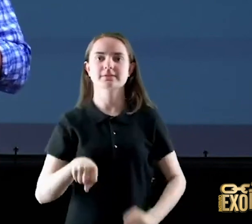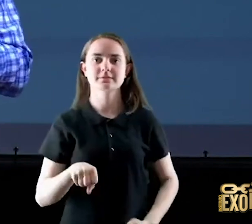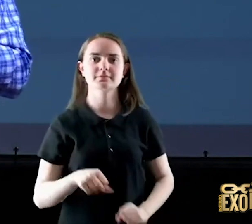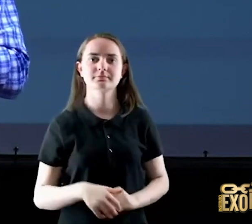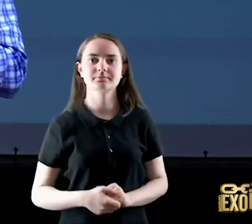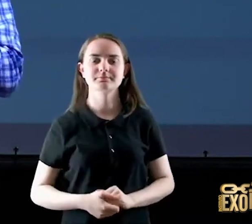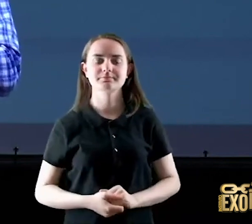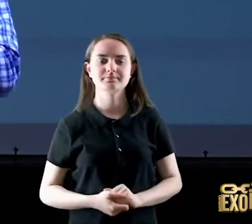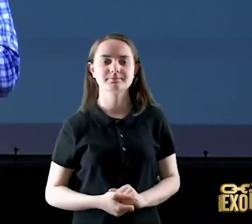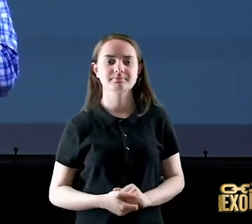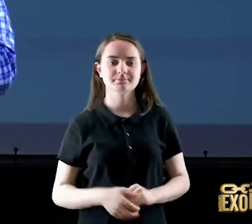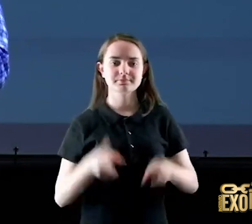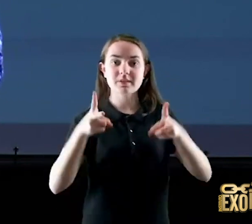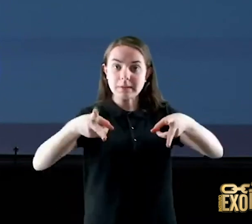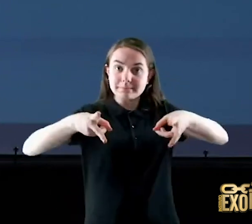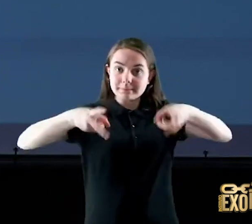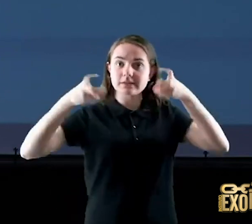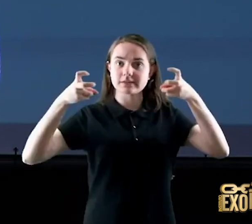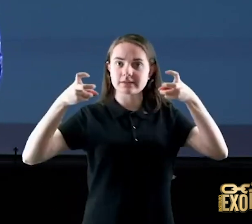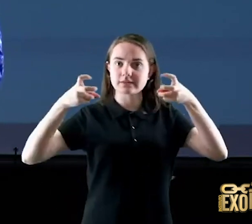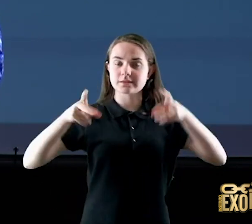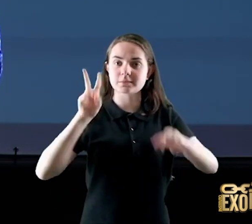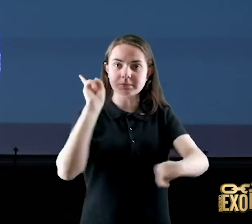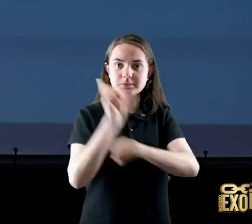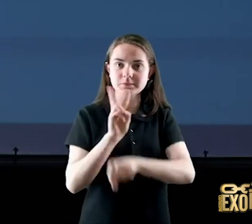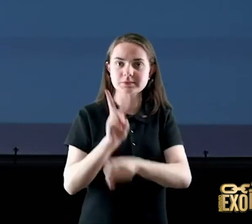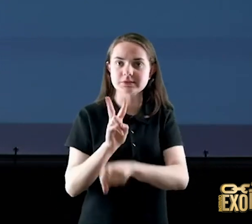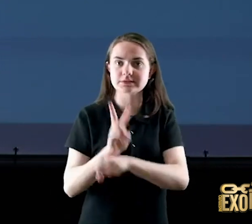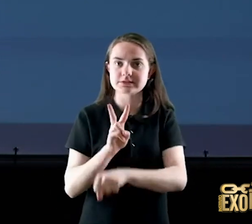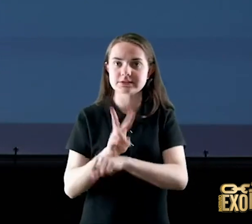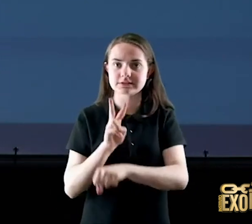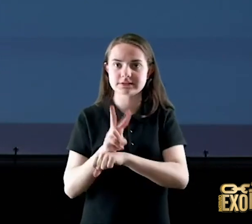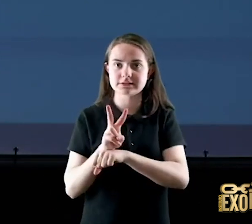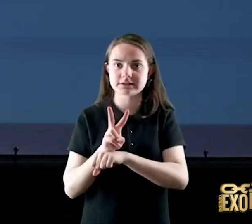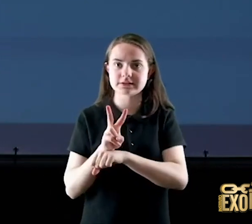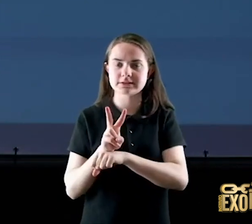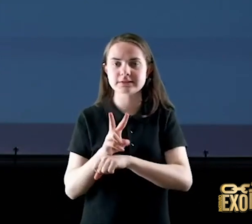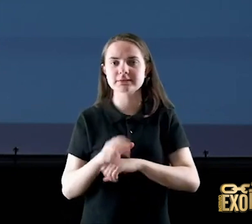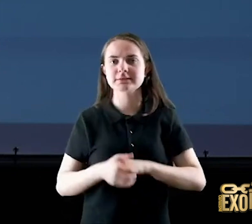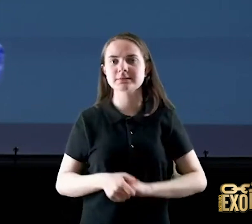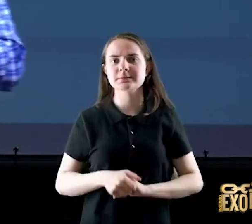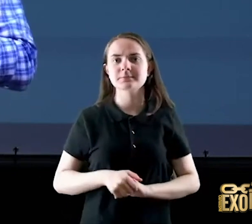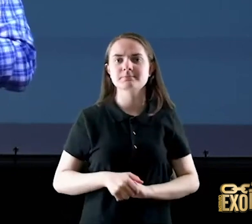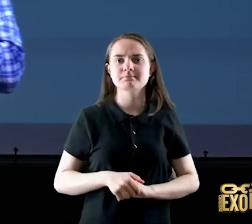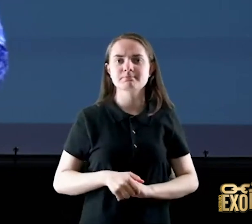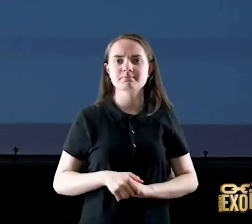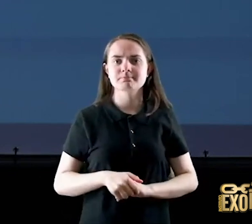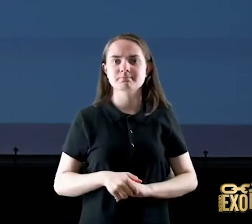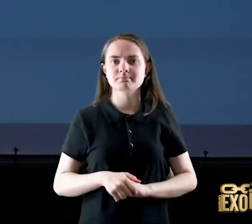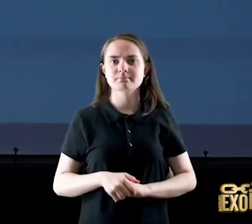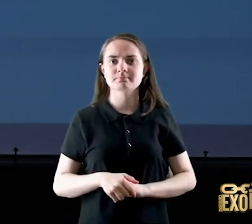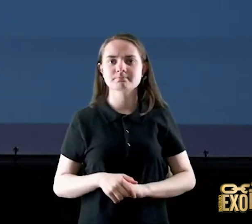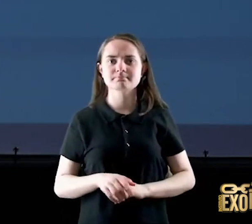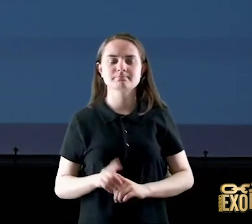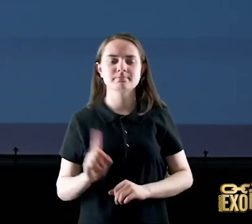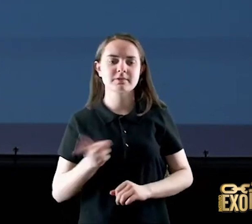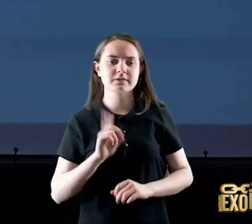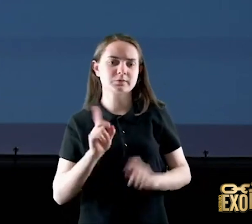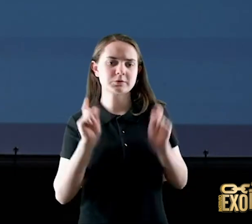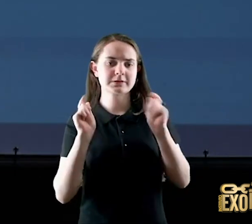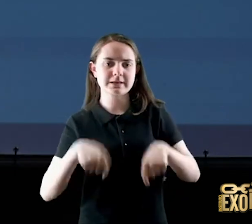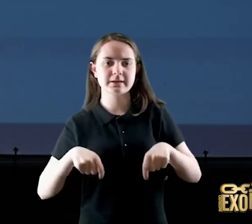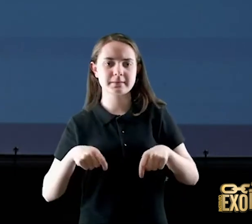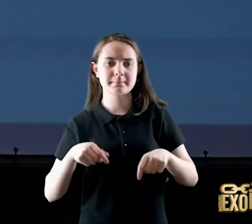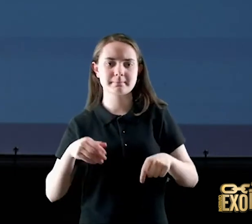percebe uma proteção que é impenetrável não há